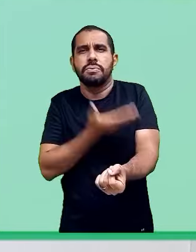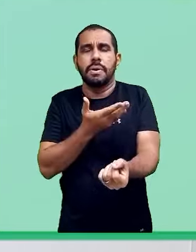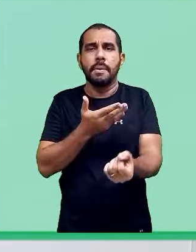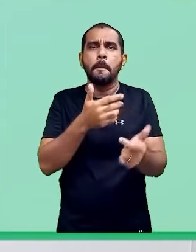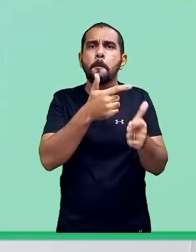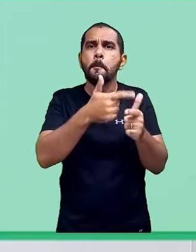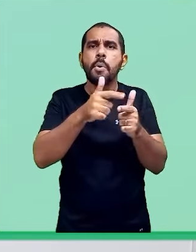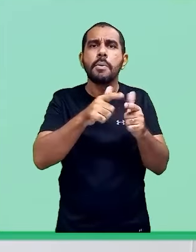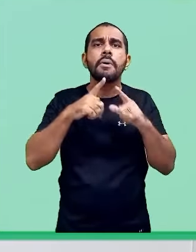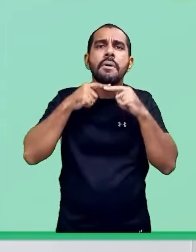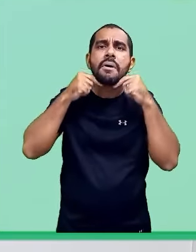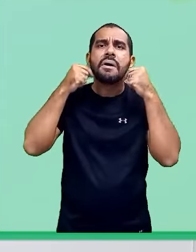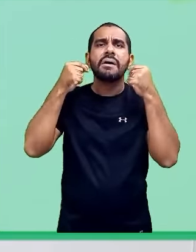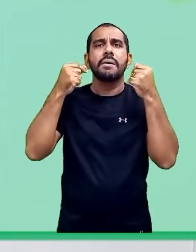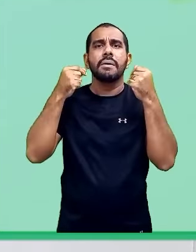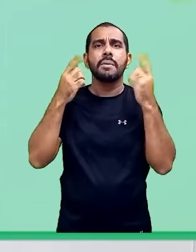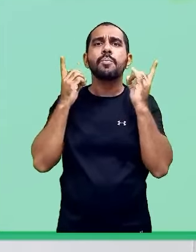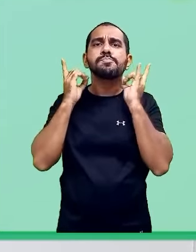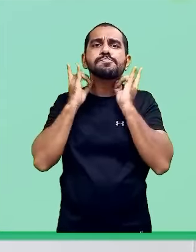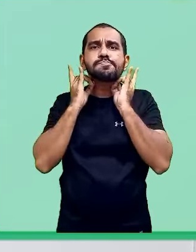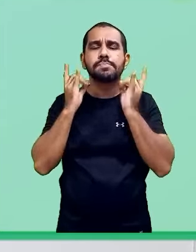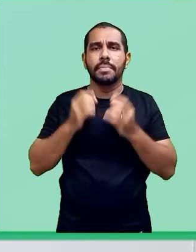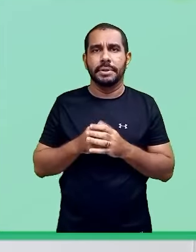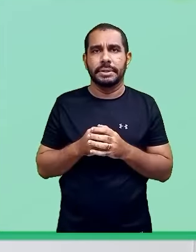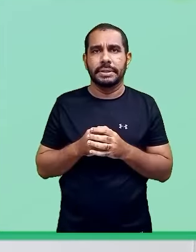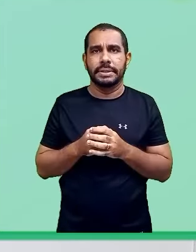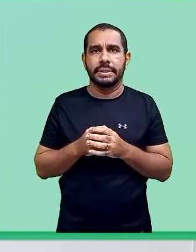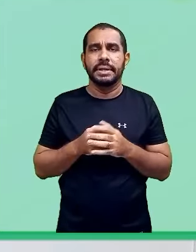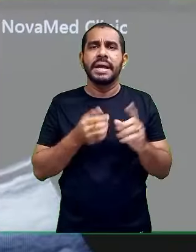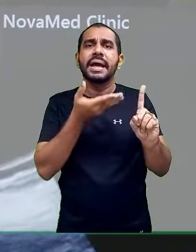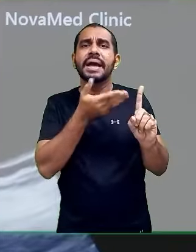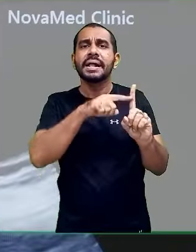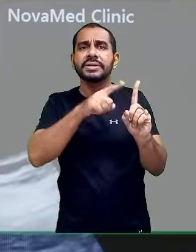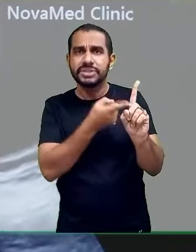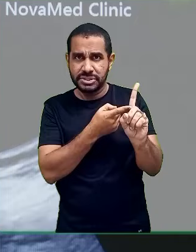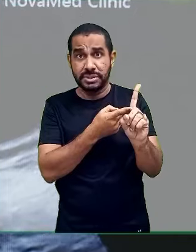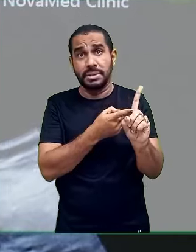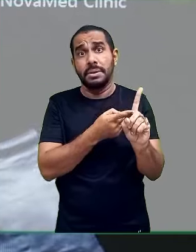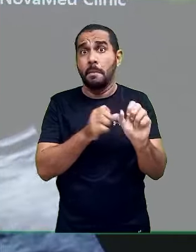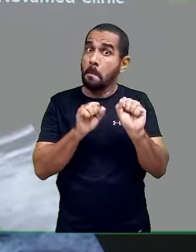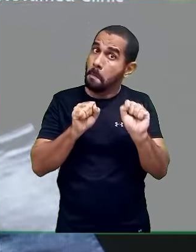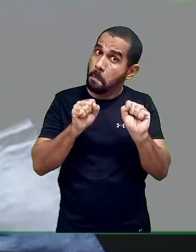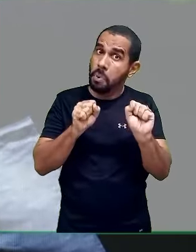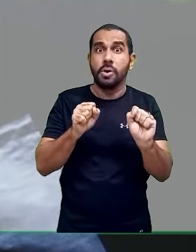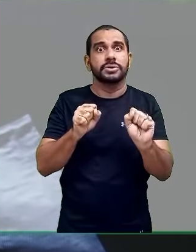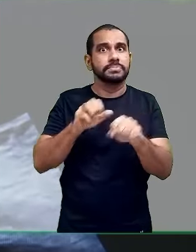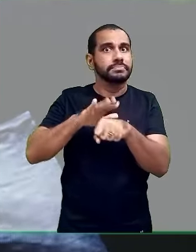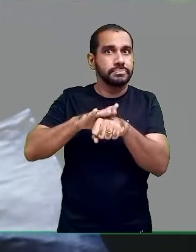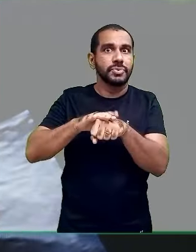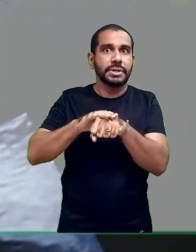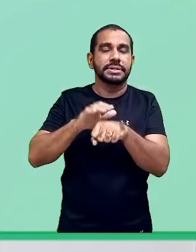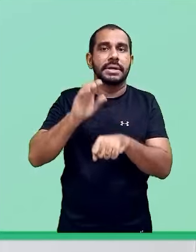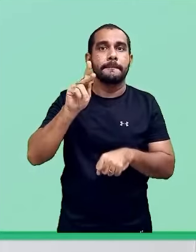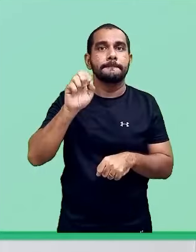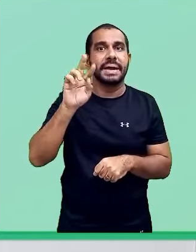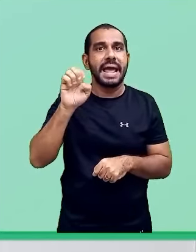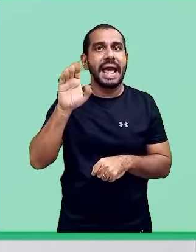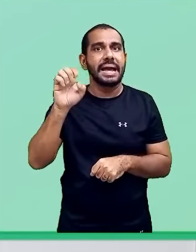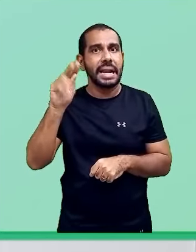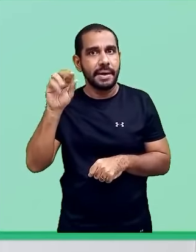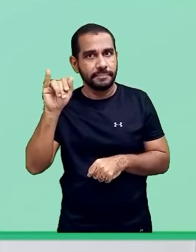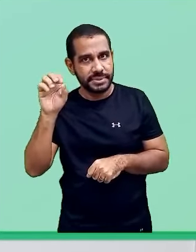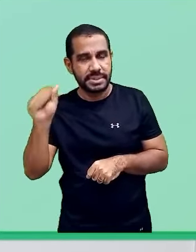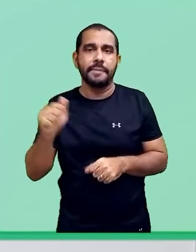diabetes, hipertensão, alguns problemas da tireoide, podem fazer com que essa gestante tenha uma chance